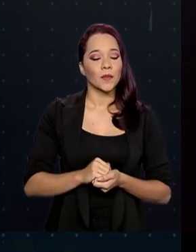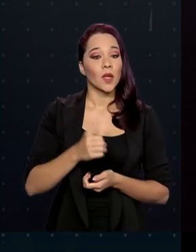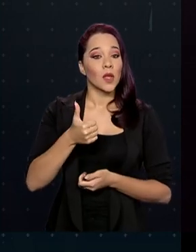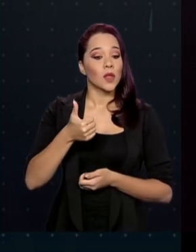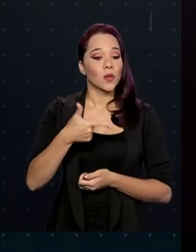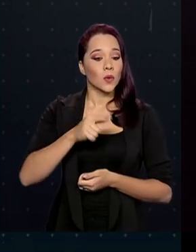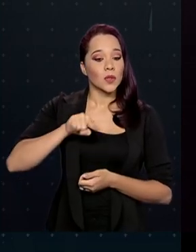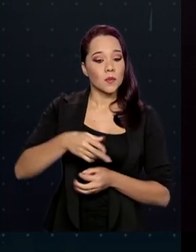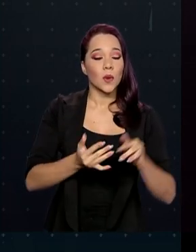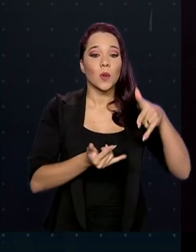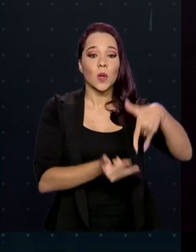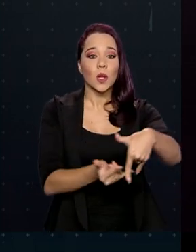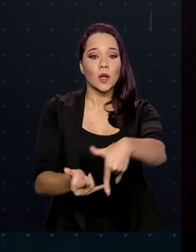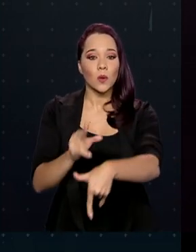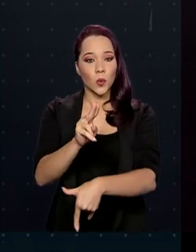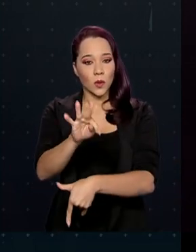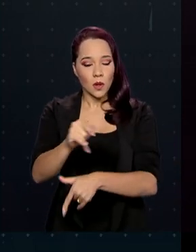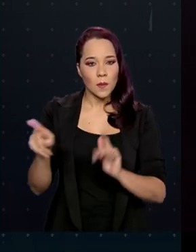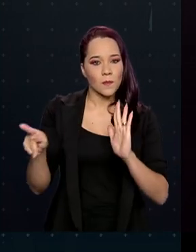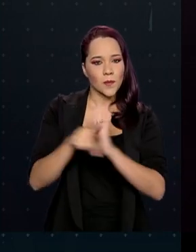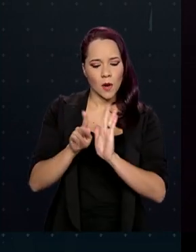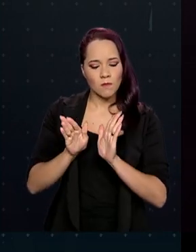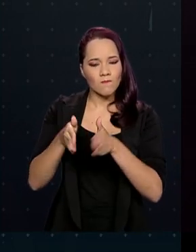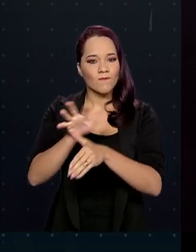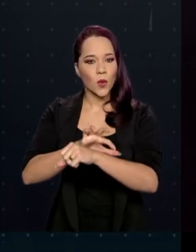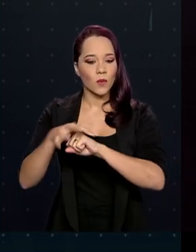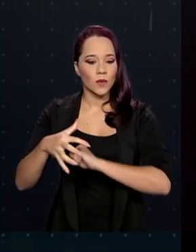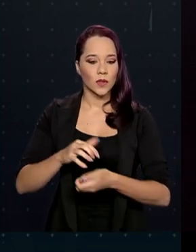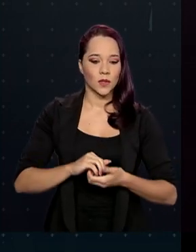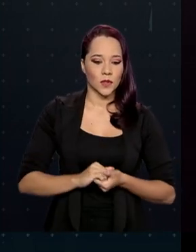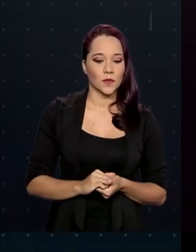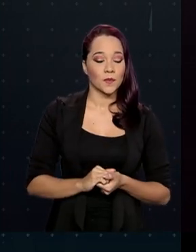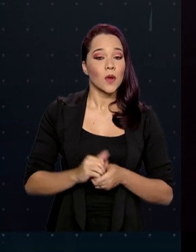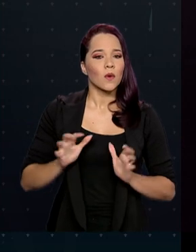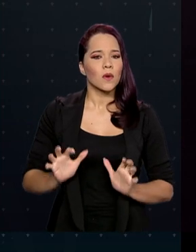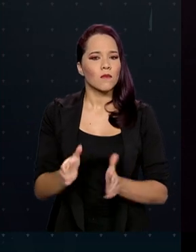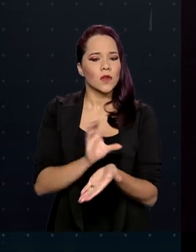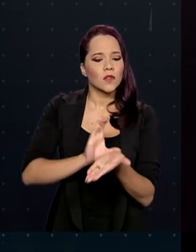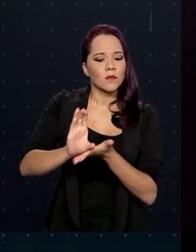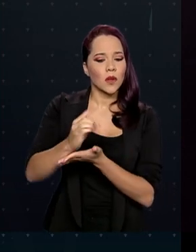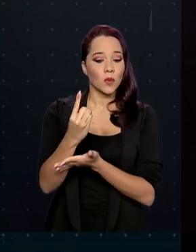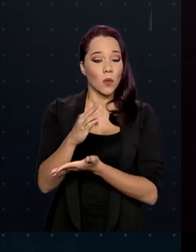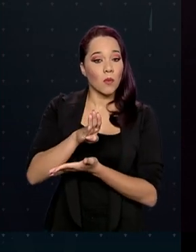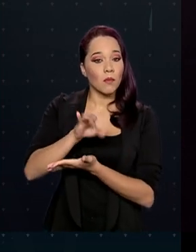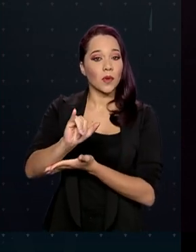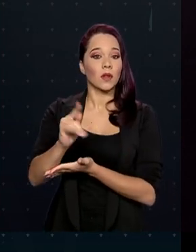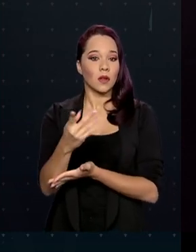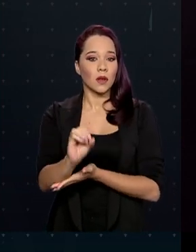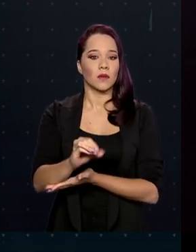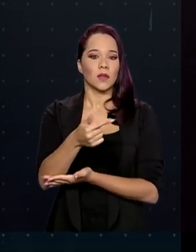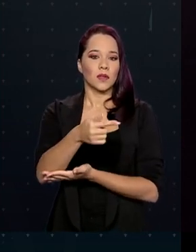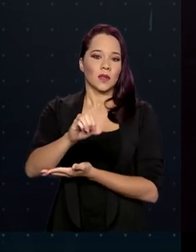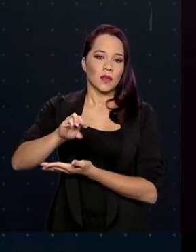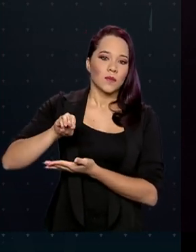leitos de UTI exclusivos para tratamento da doença, com investimentos de R 1,7 bilhão,